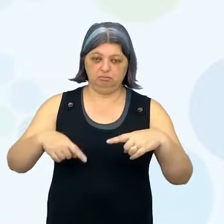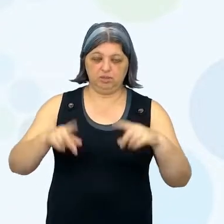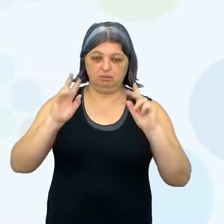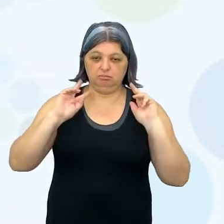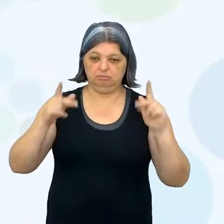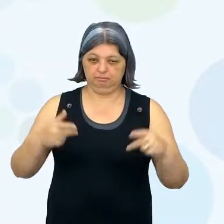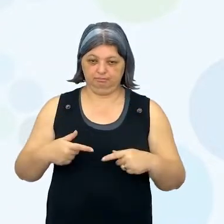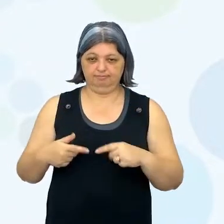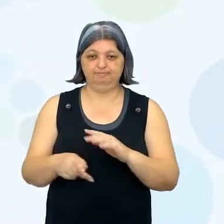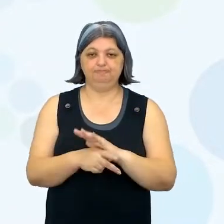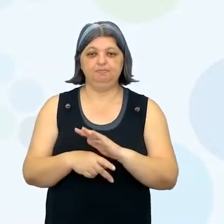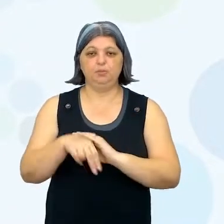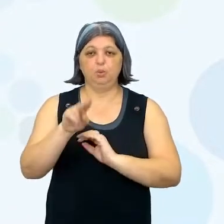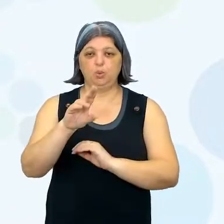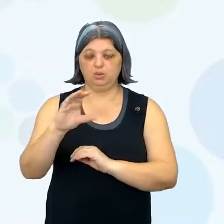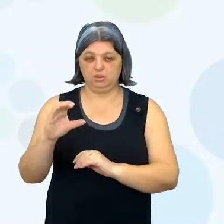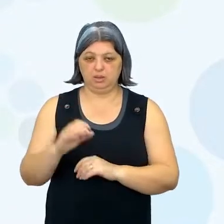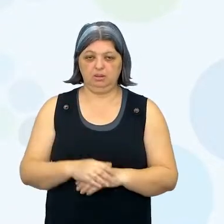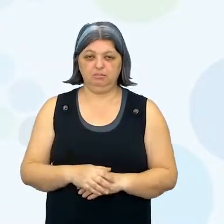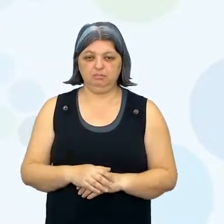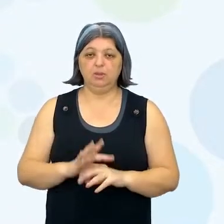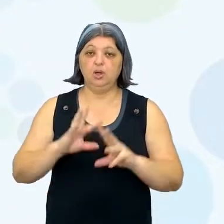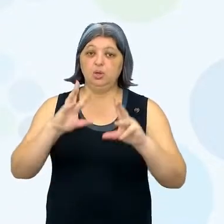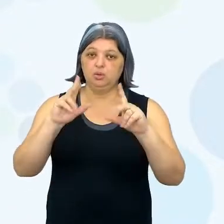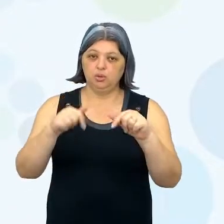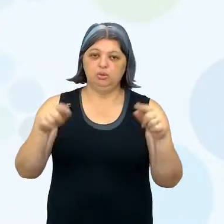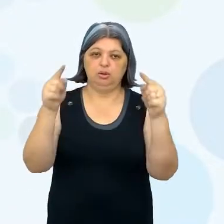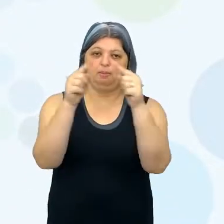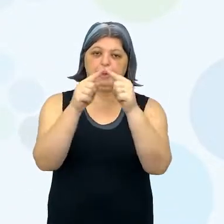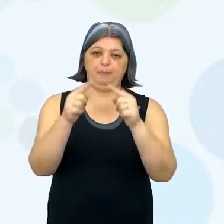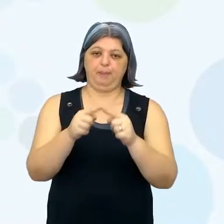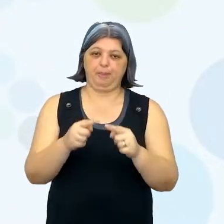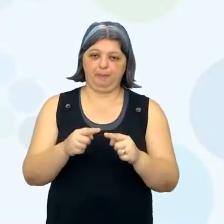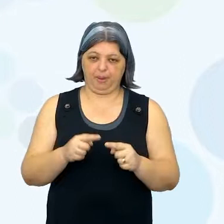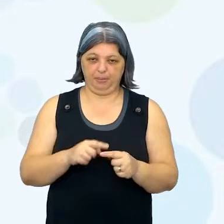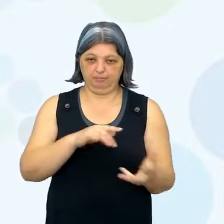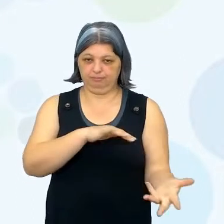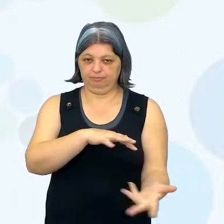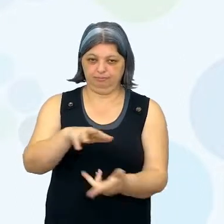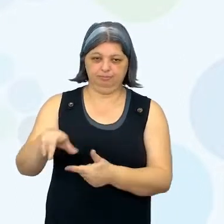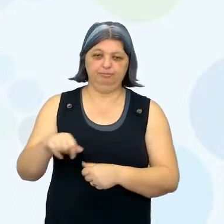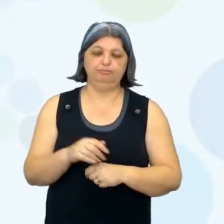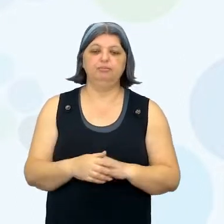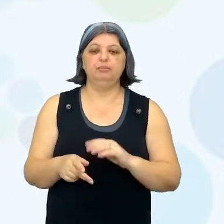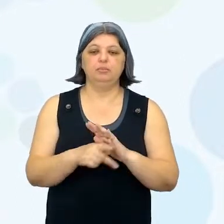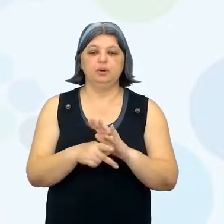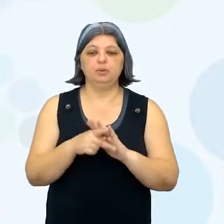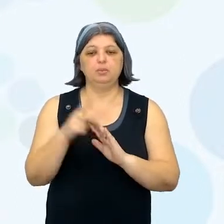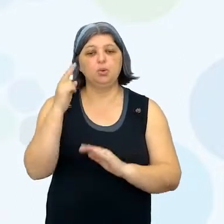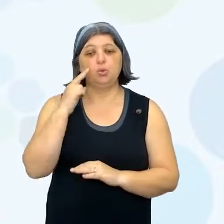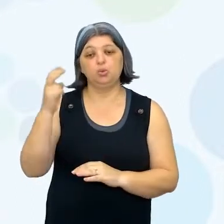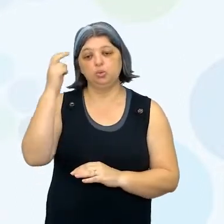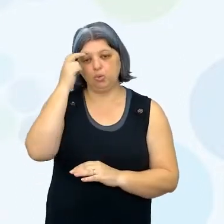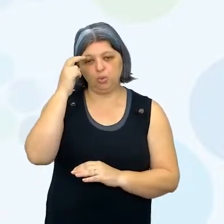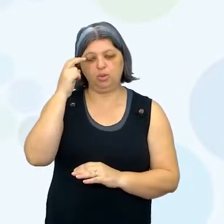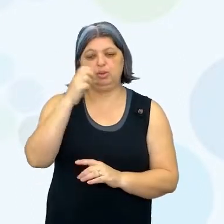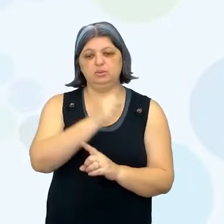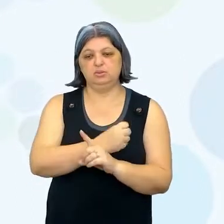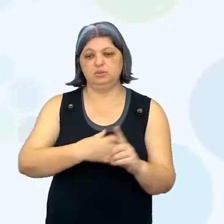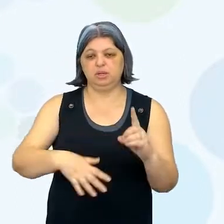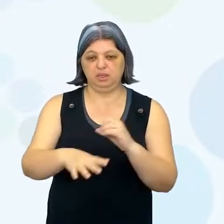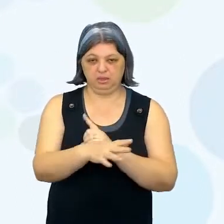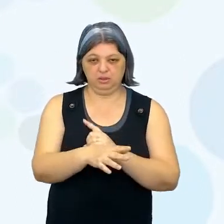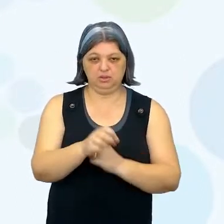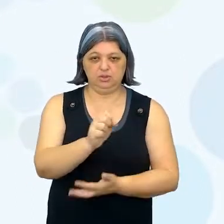nossa unidade curricular é no mundo, tudo está interligado, e o nosso componente é o cultura e sociedade. A gente está na atividade